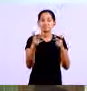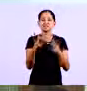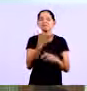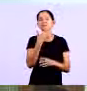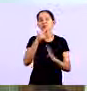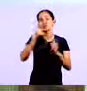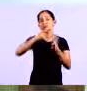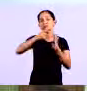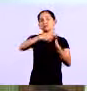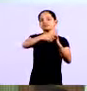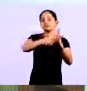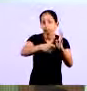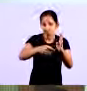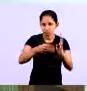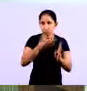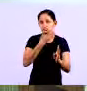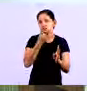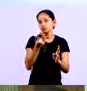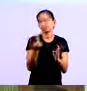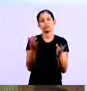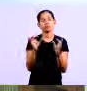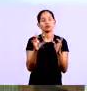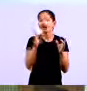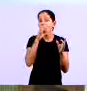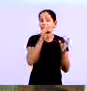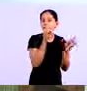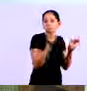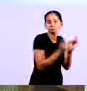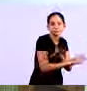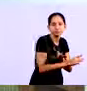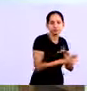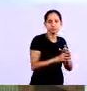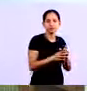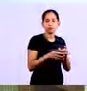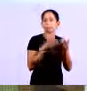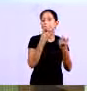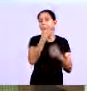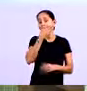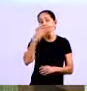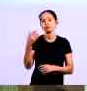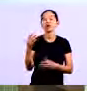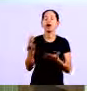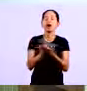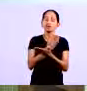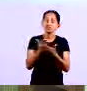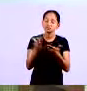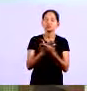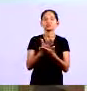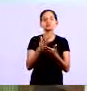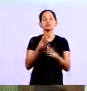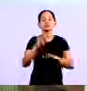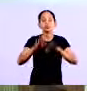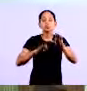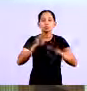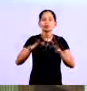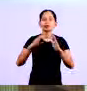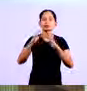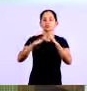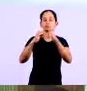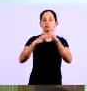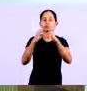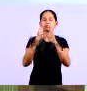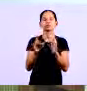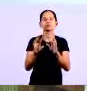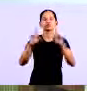prazo para poder vender logo são situações que vai depender de empresa de segmento de atuação e principalmente do seu capital de giro se você tem condição de fazer isso